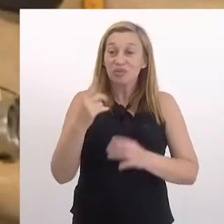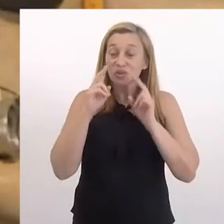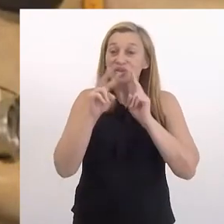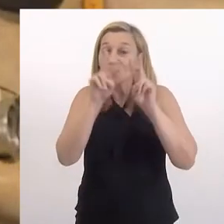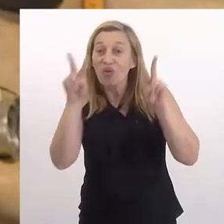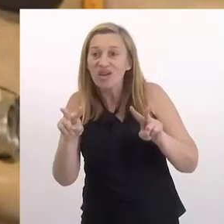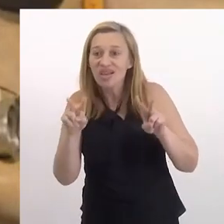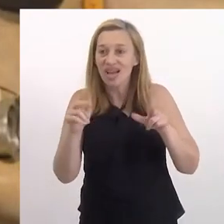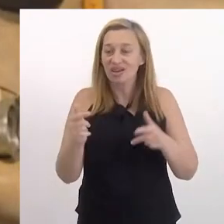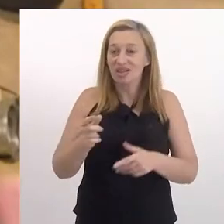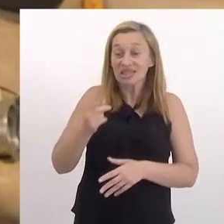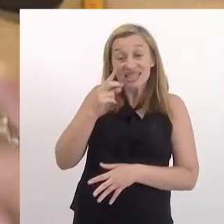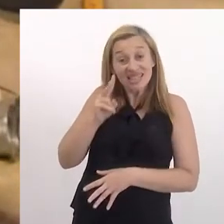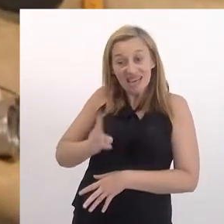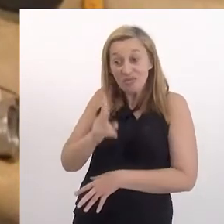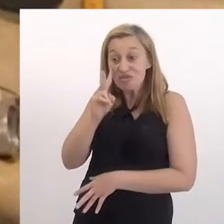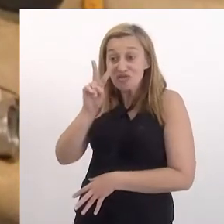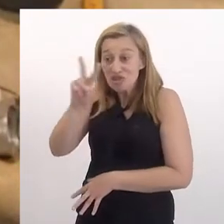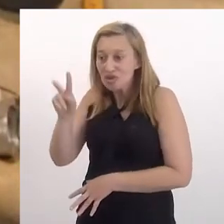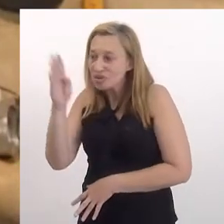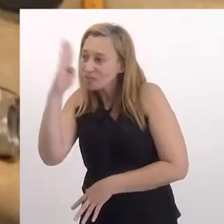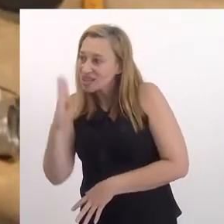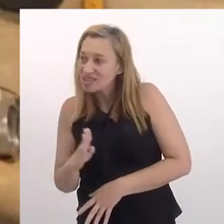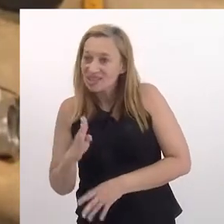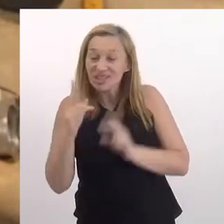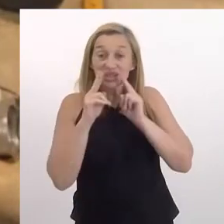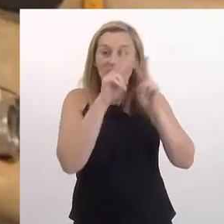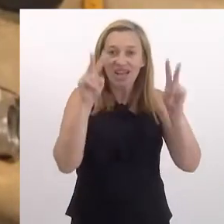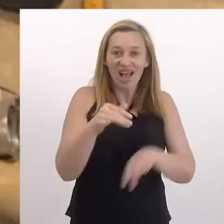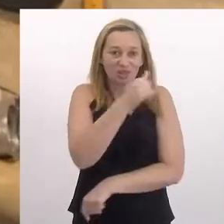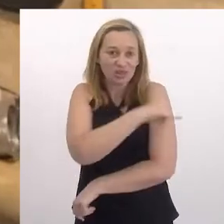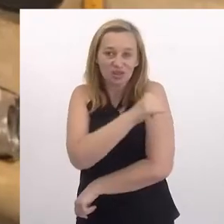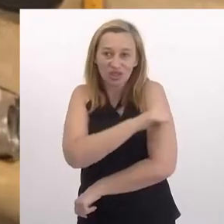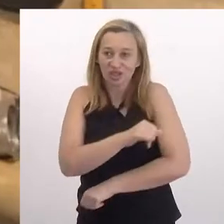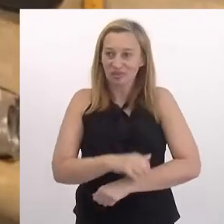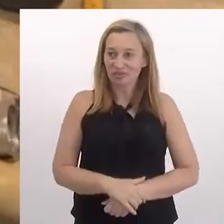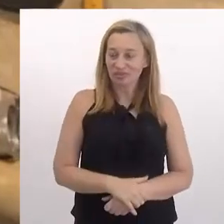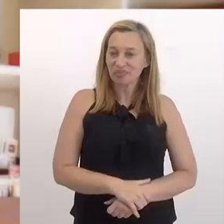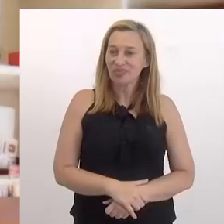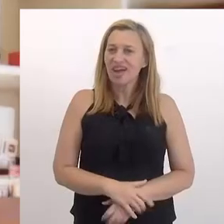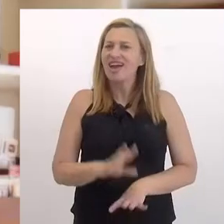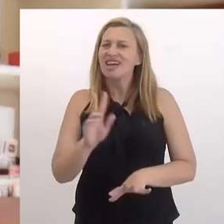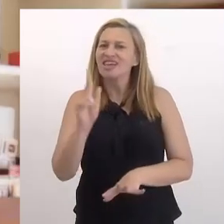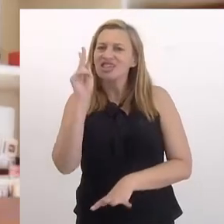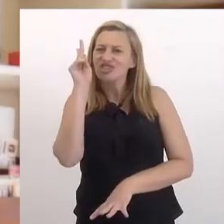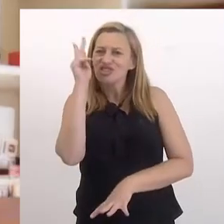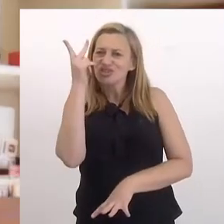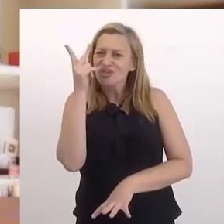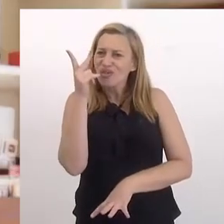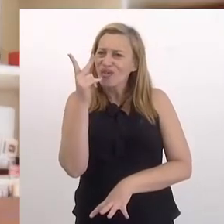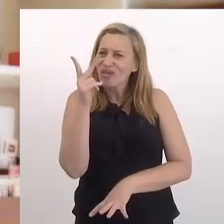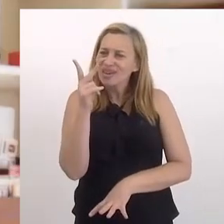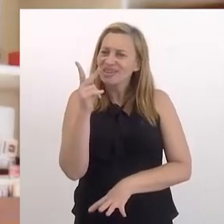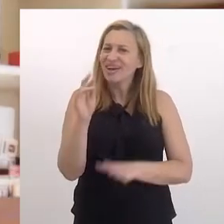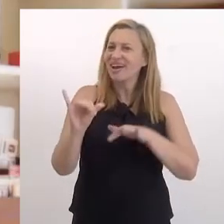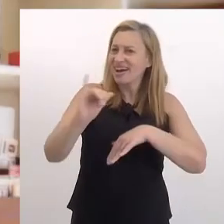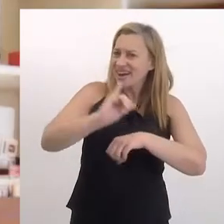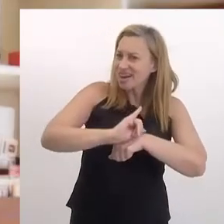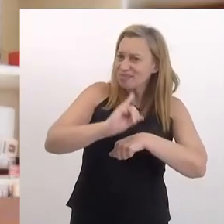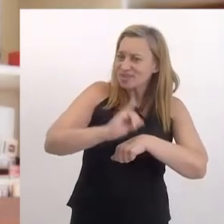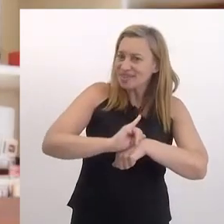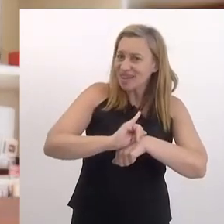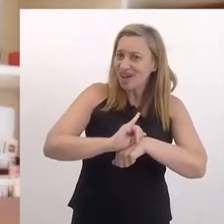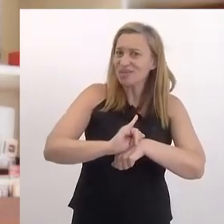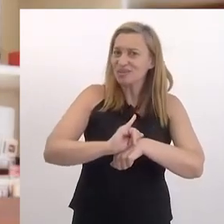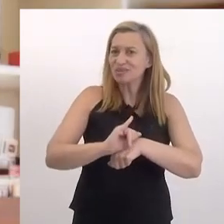trouxe esse olhar, de que eu sempre vi o Brasil através desse olhar do Rio de Janeiro. E até historicamente, capital